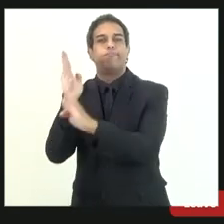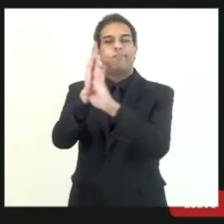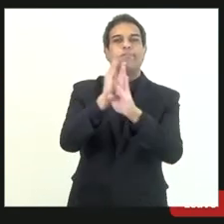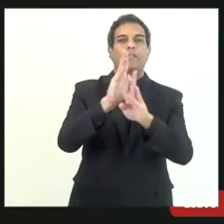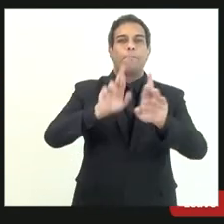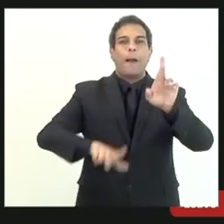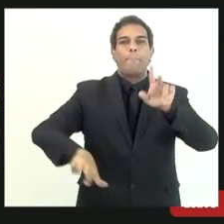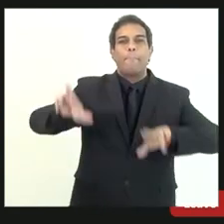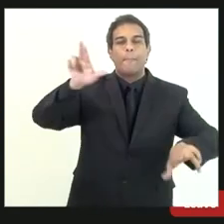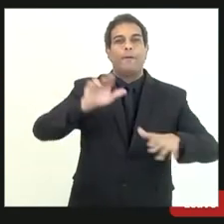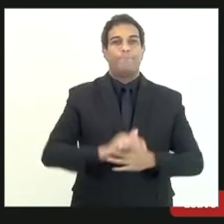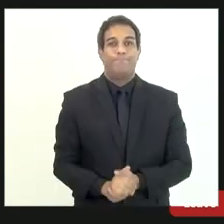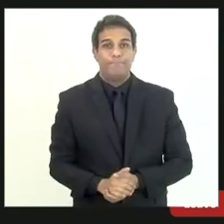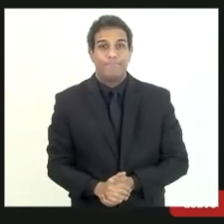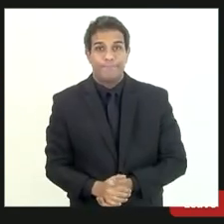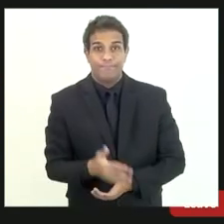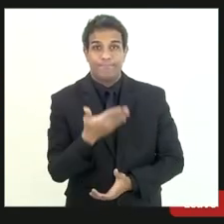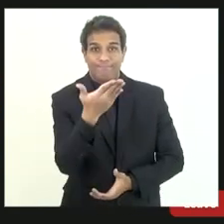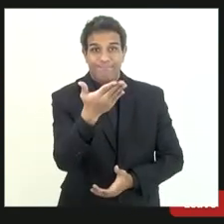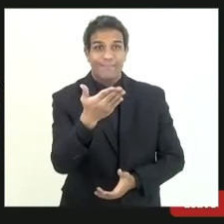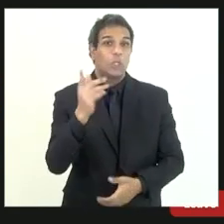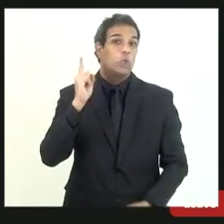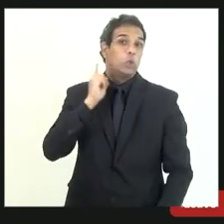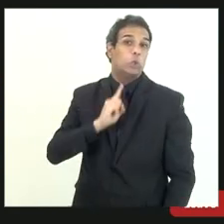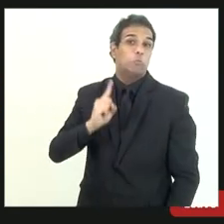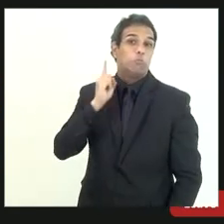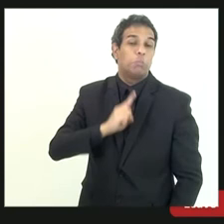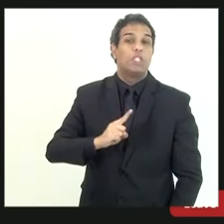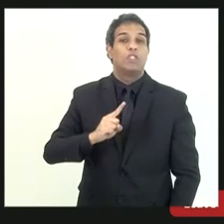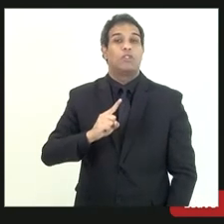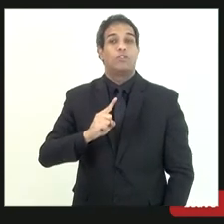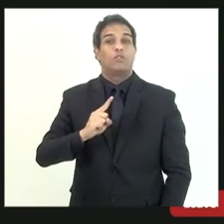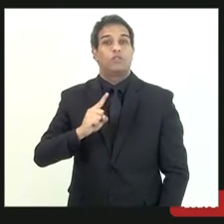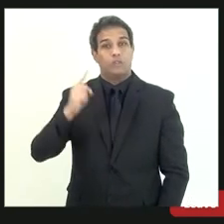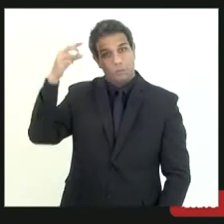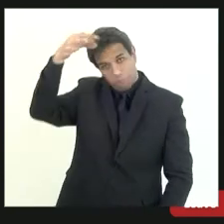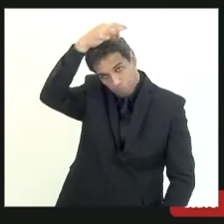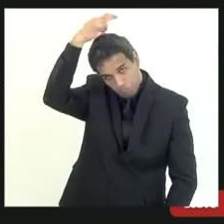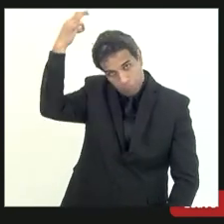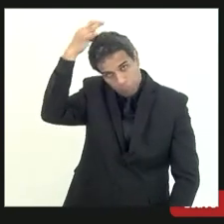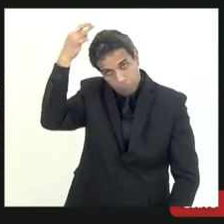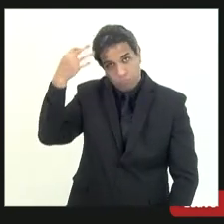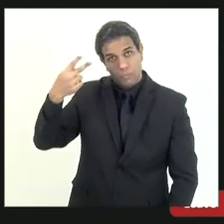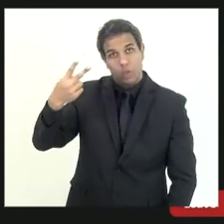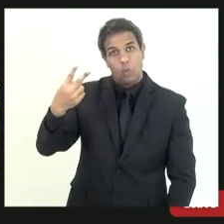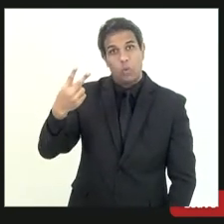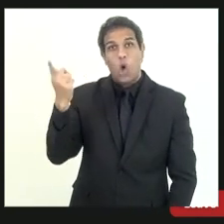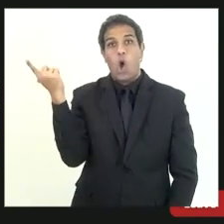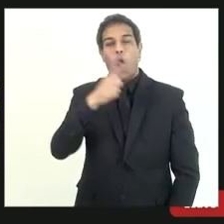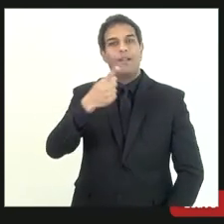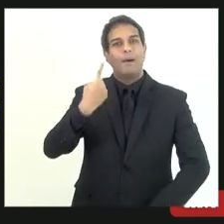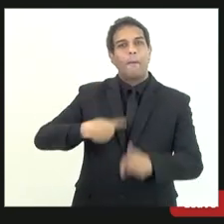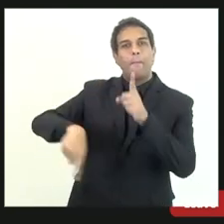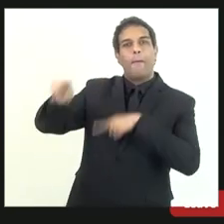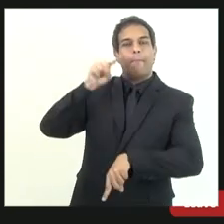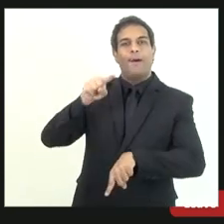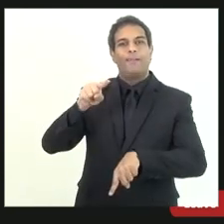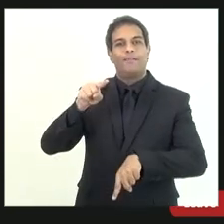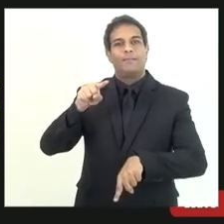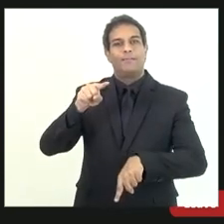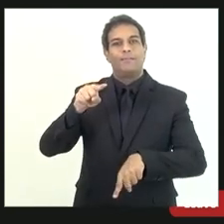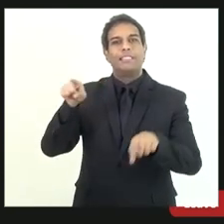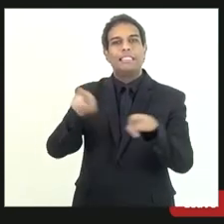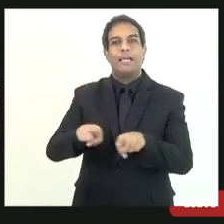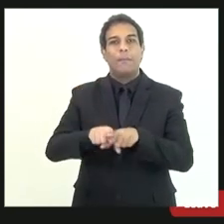considerando na linha de Minas e do Espírito Santo o histórico do recuperado mas não só isso na linha